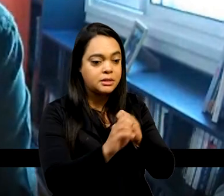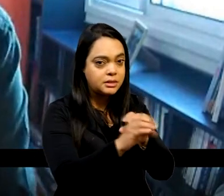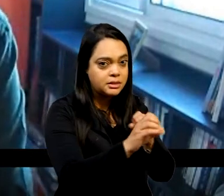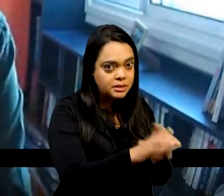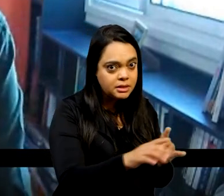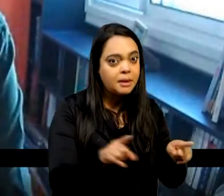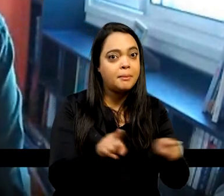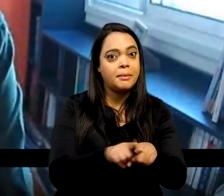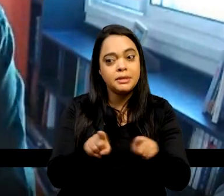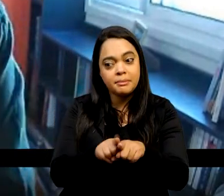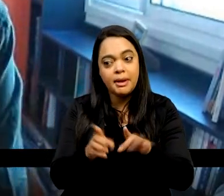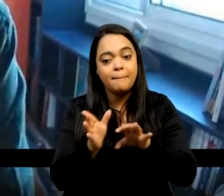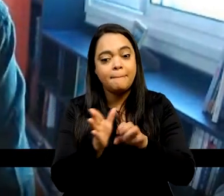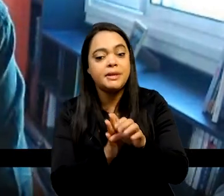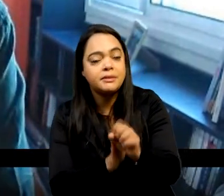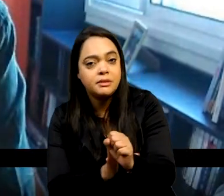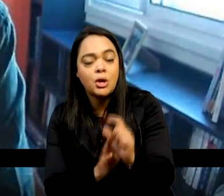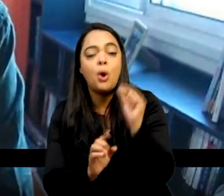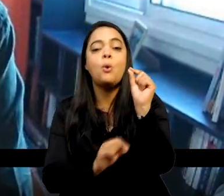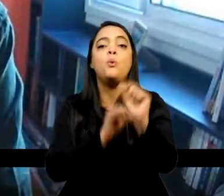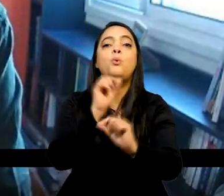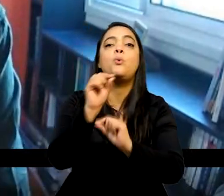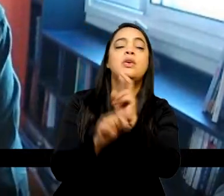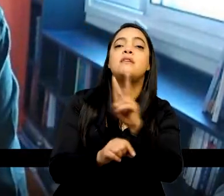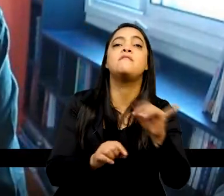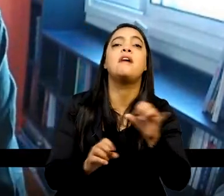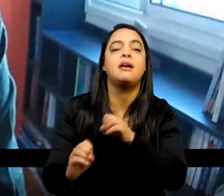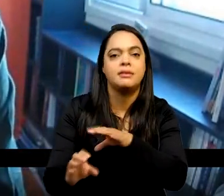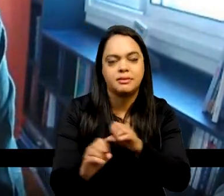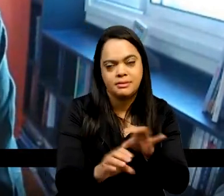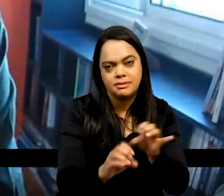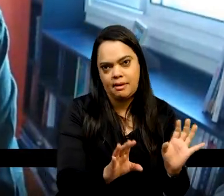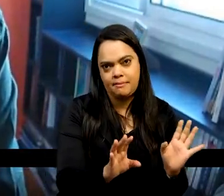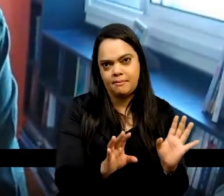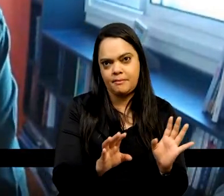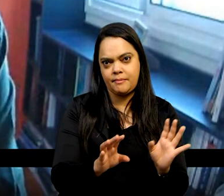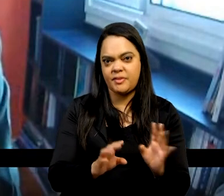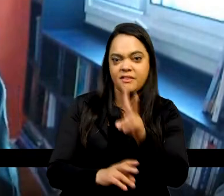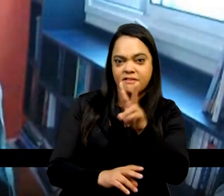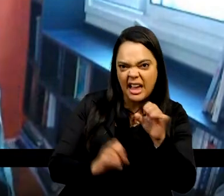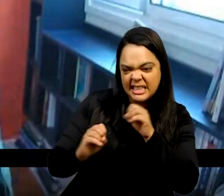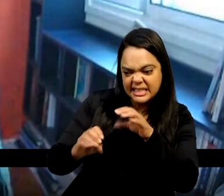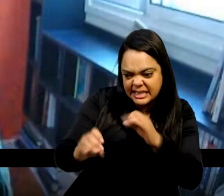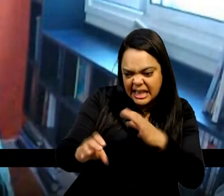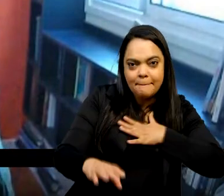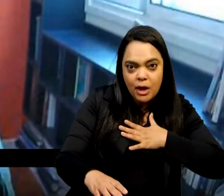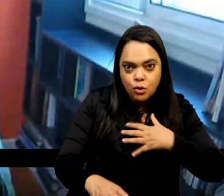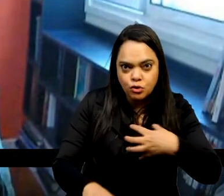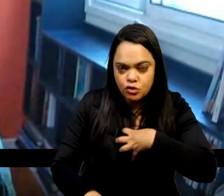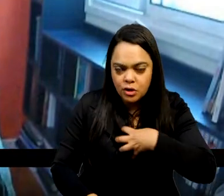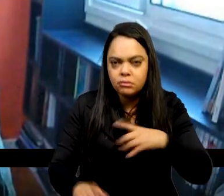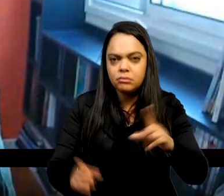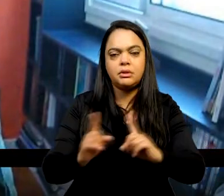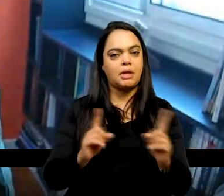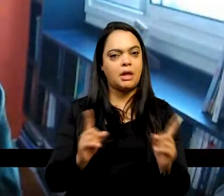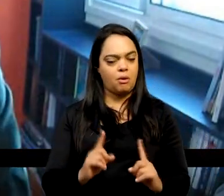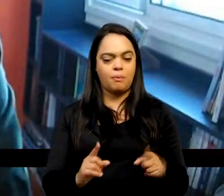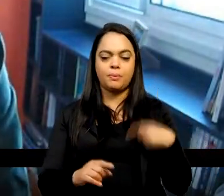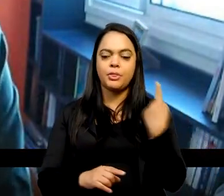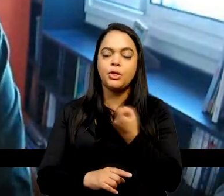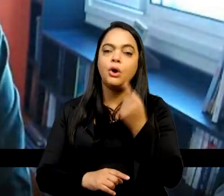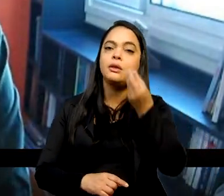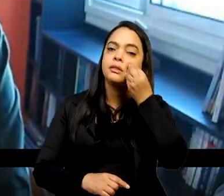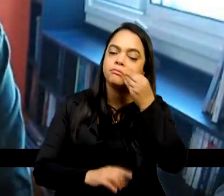deve ser ensinado, não é que deve ser ensinado exatamente do jeito que a gente tá colocando, mas a gente produz conhecimento, numa